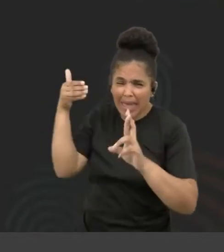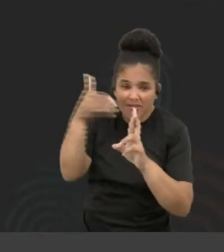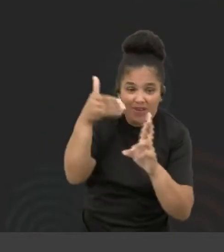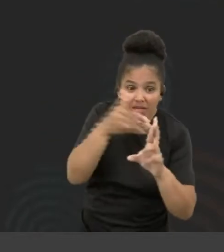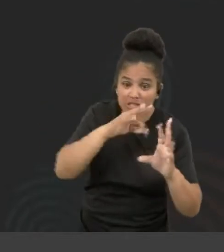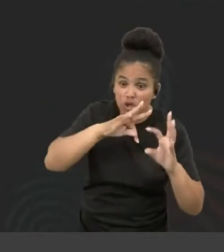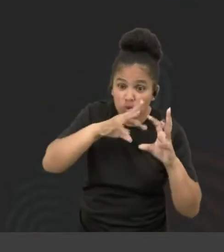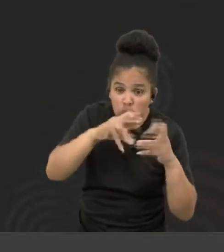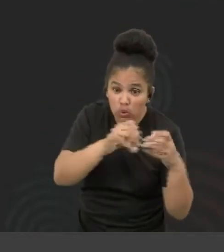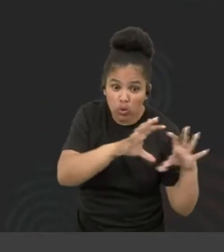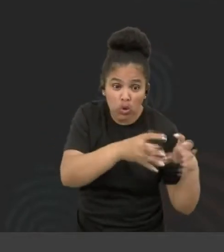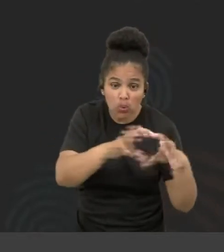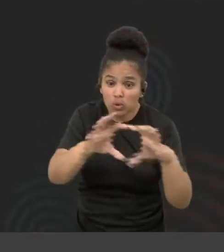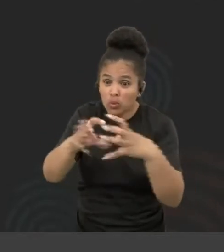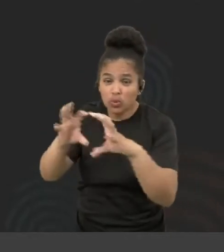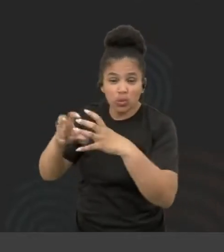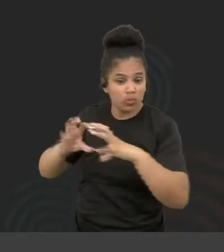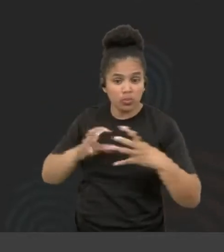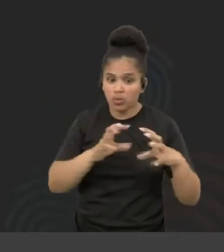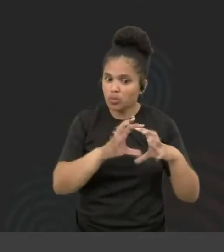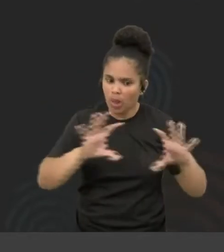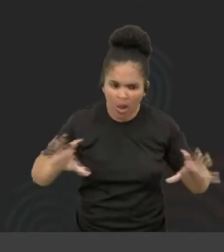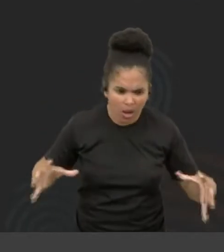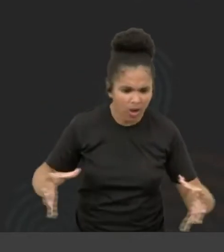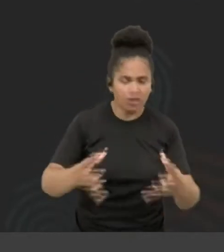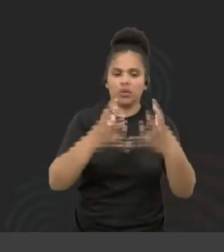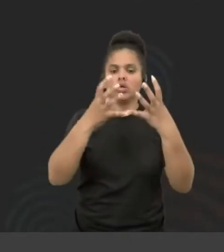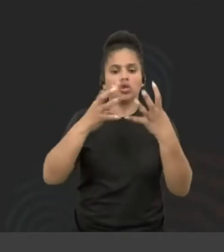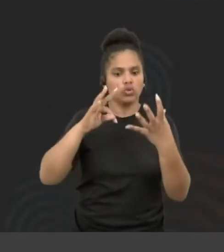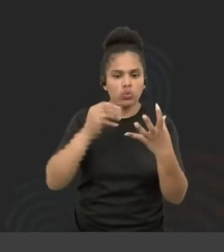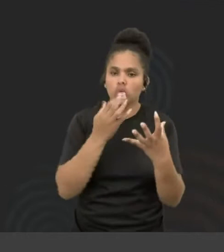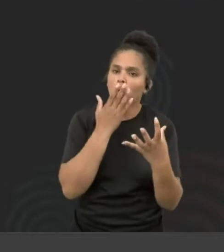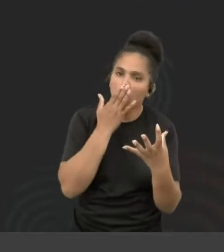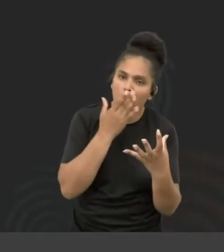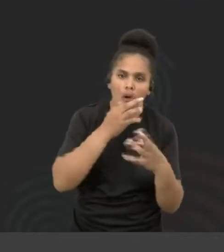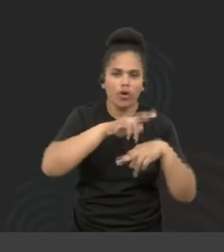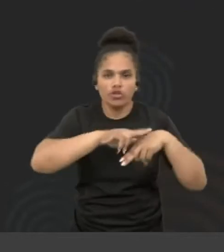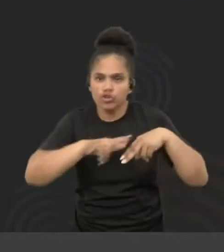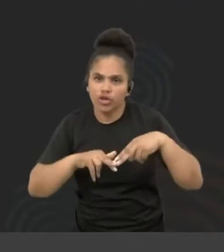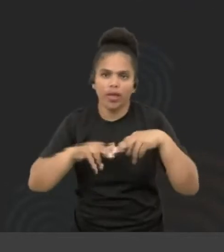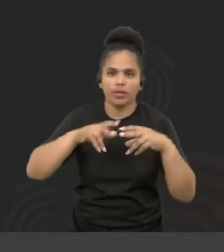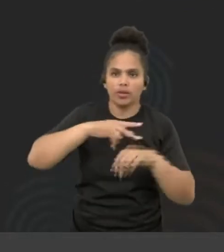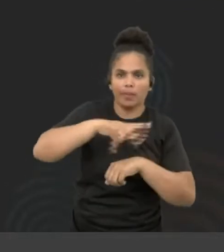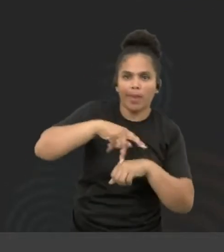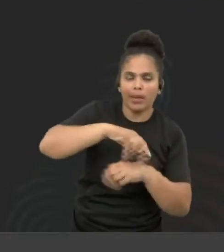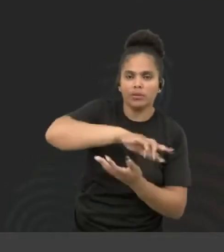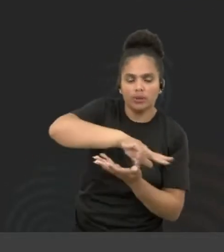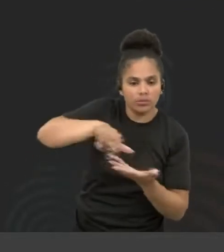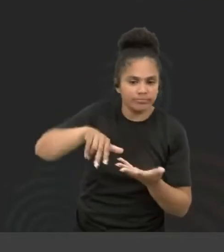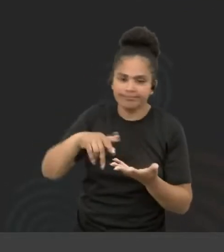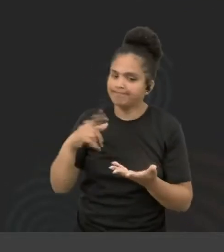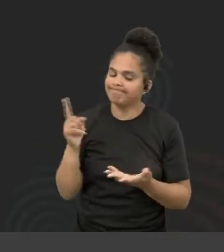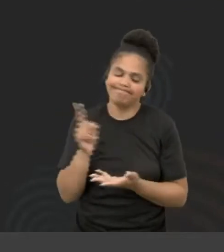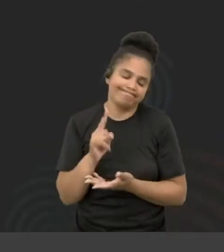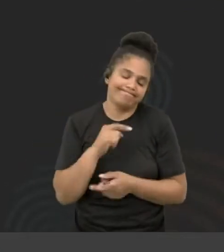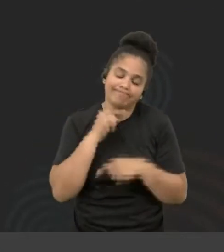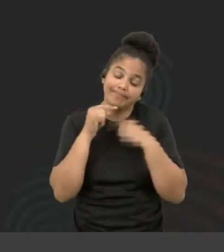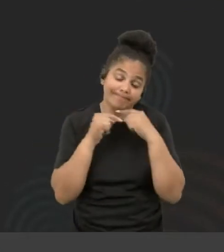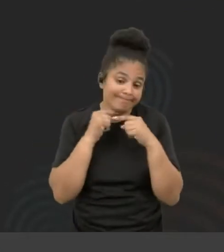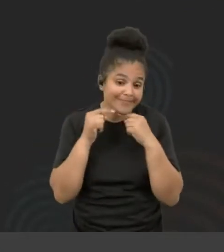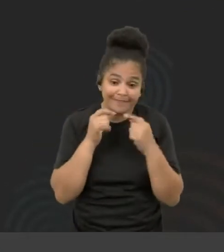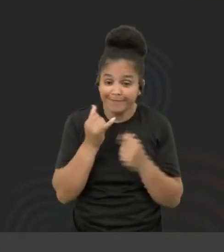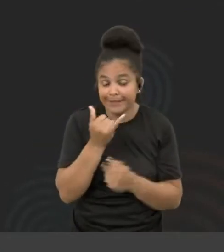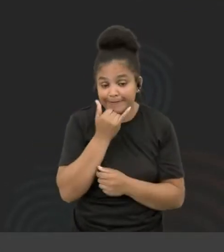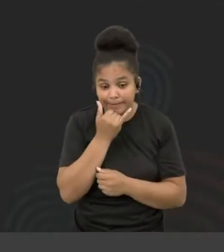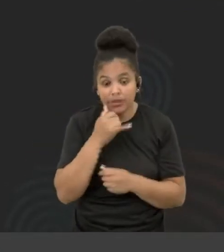minorias, todas as pessoas menos representadas, todas as cores, todos os gêneros, todas as nacionalidades. Não dá. A gente tem que ir trazendo recortes,